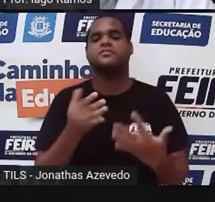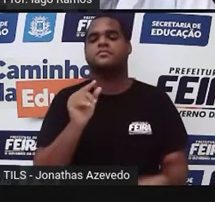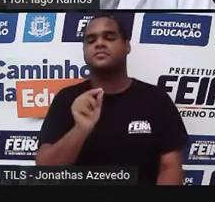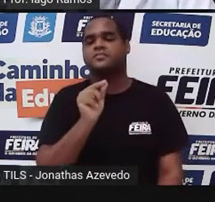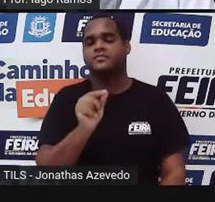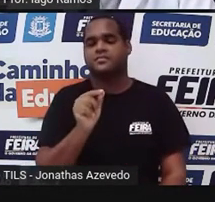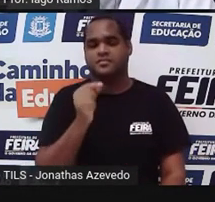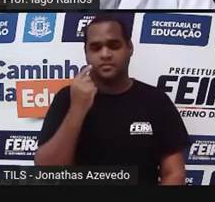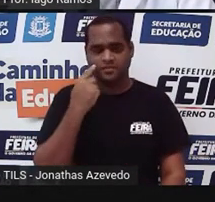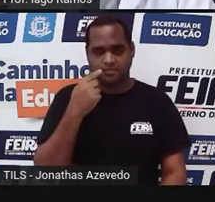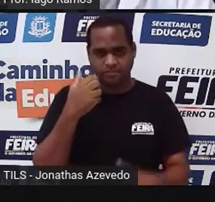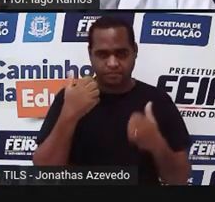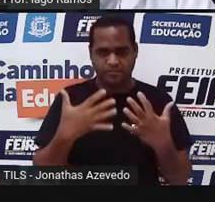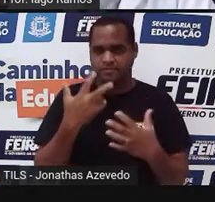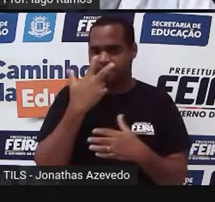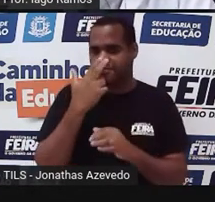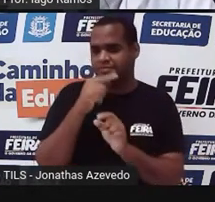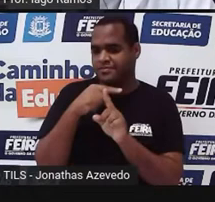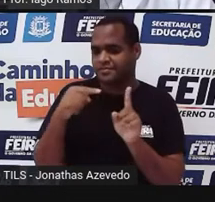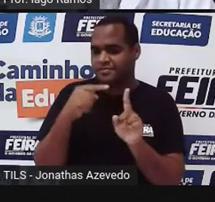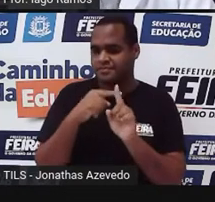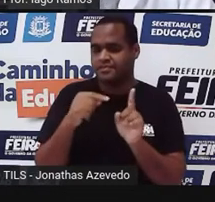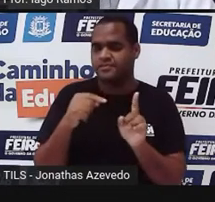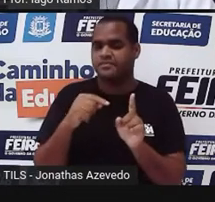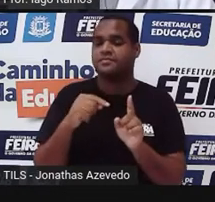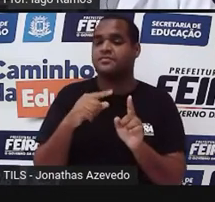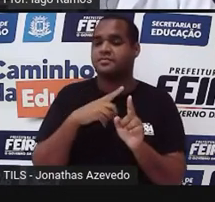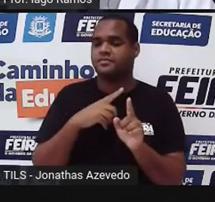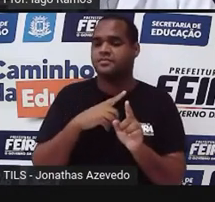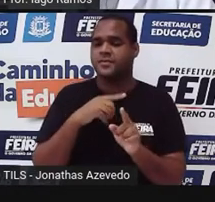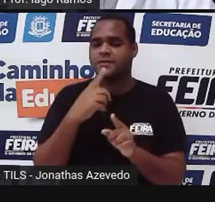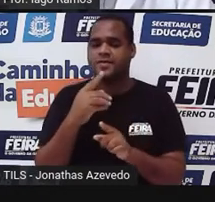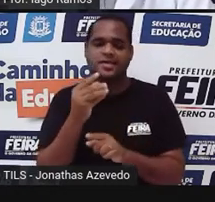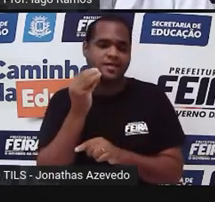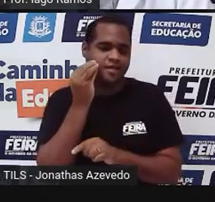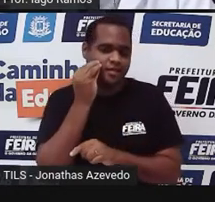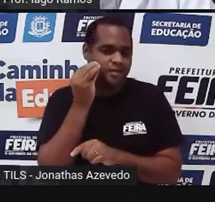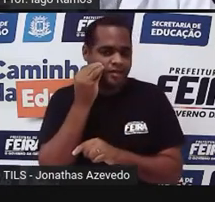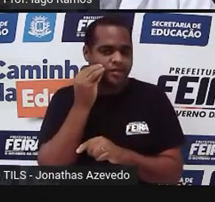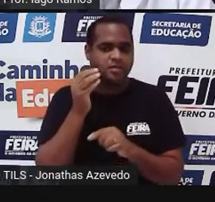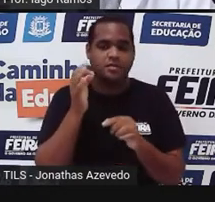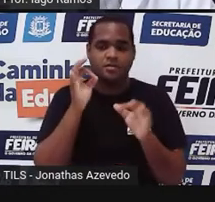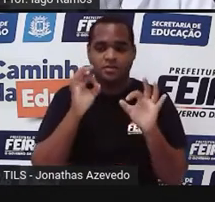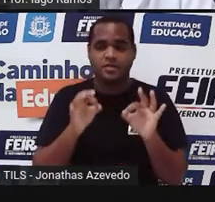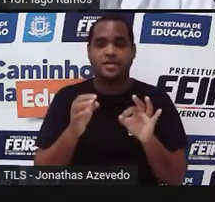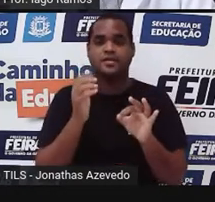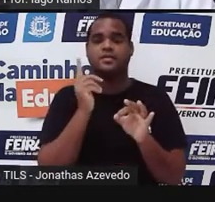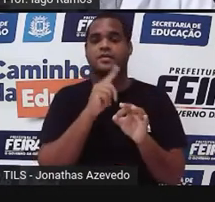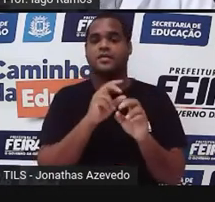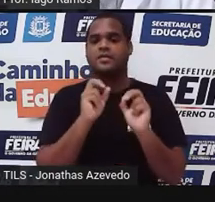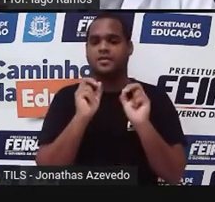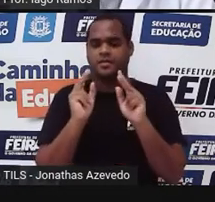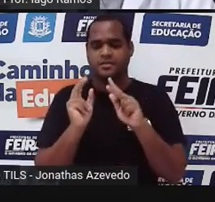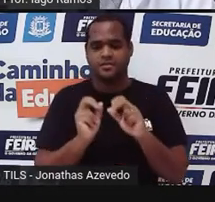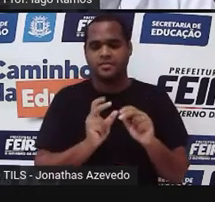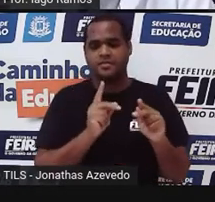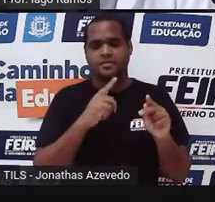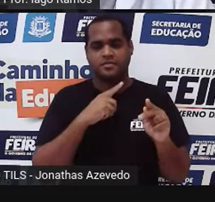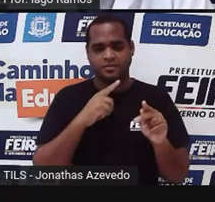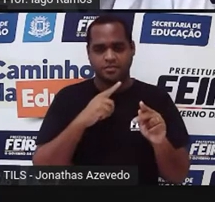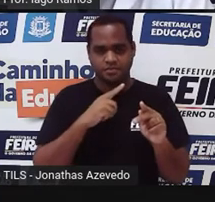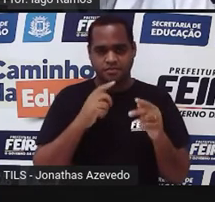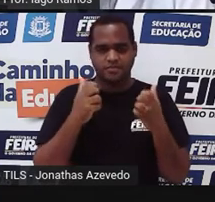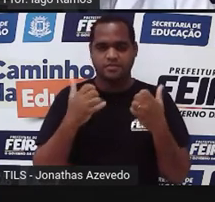uma afirmação incompleta. Eu quero que você tente completar essa afirmação e tente completar de maneira